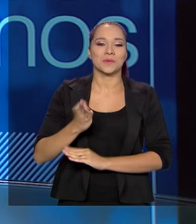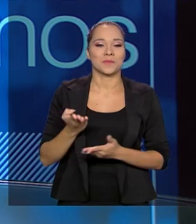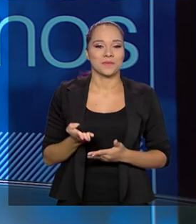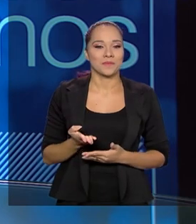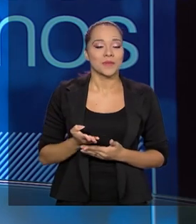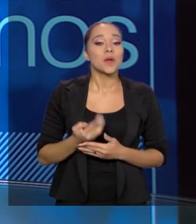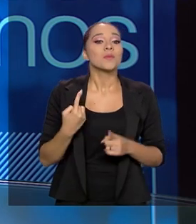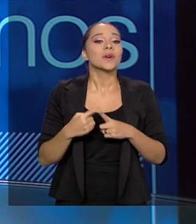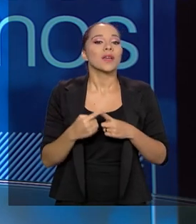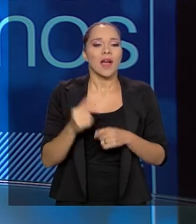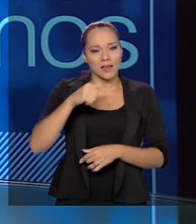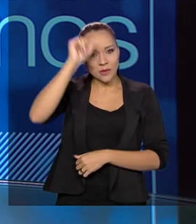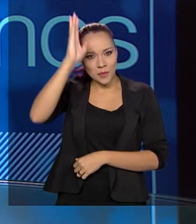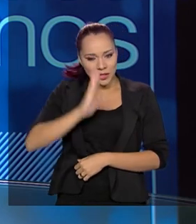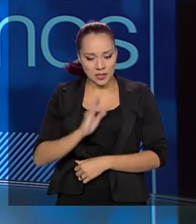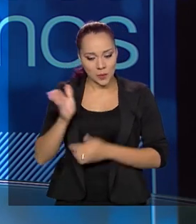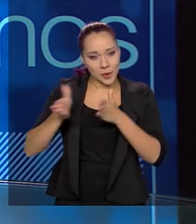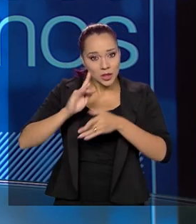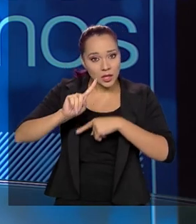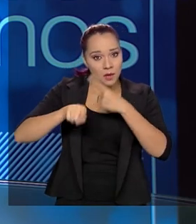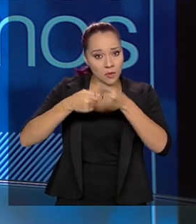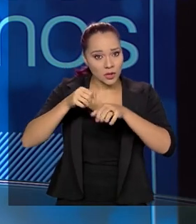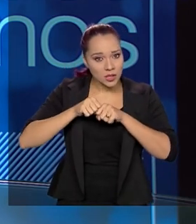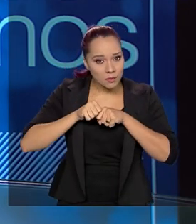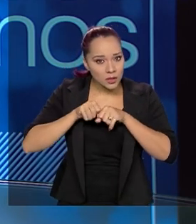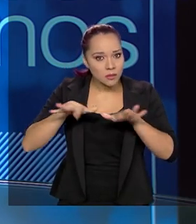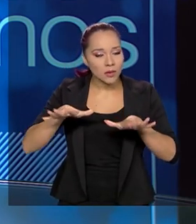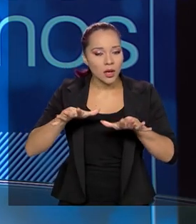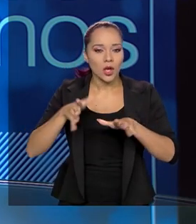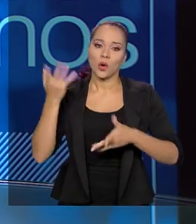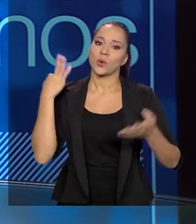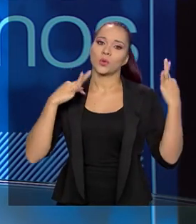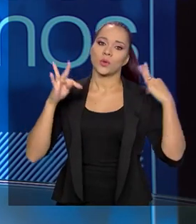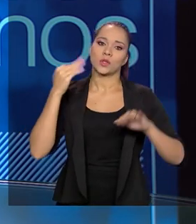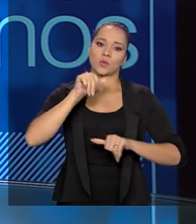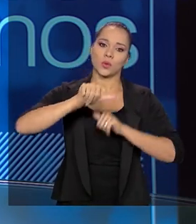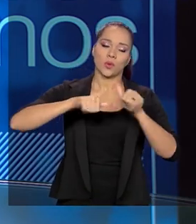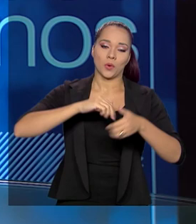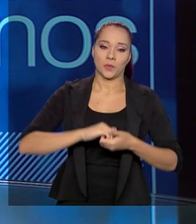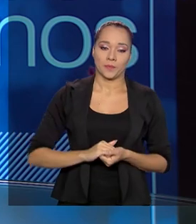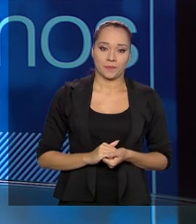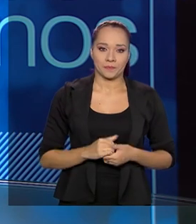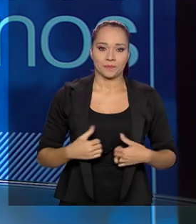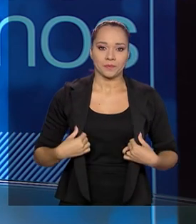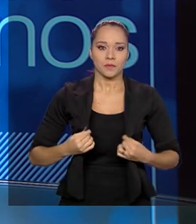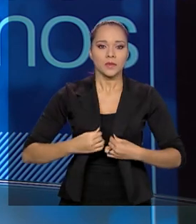quê? Porque o Brasil, no período de pós-pandemia, o turismo mudou. No período de pós-pandemia,